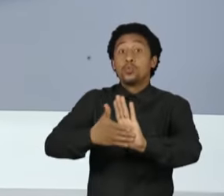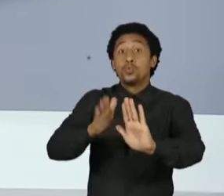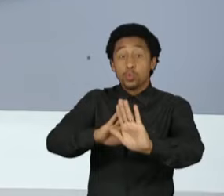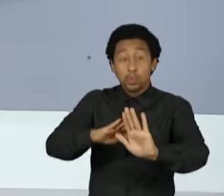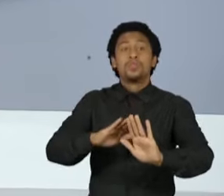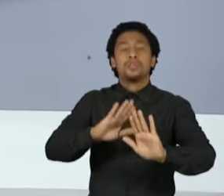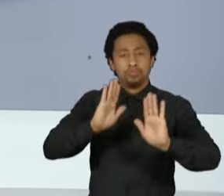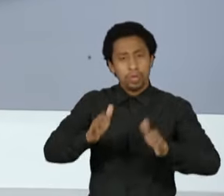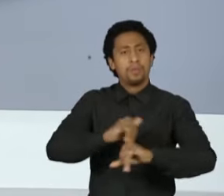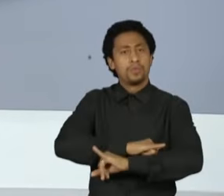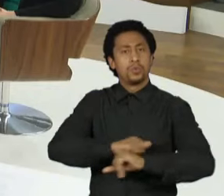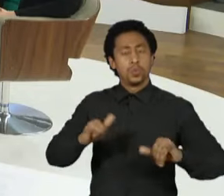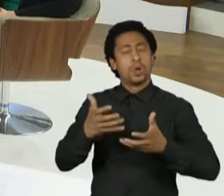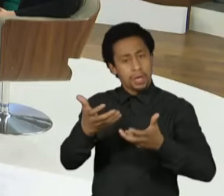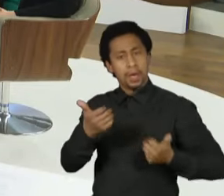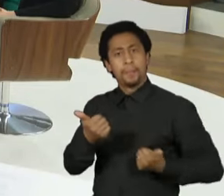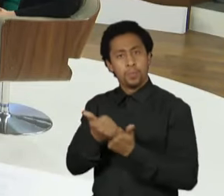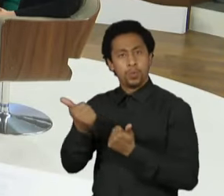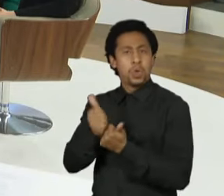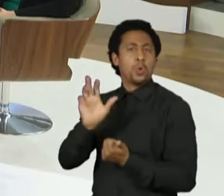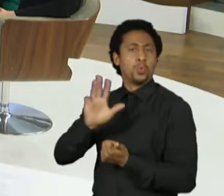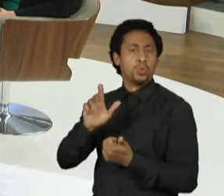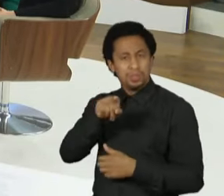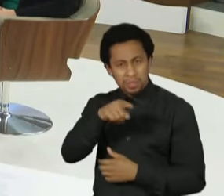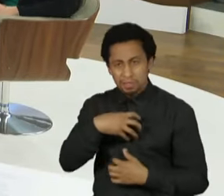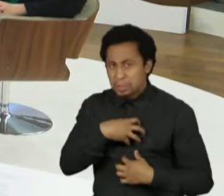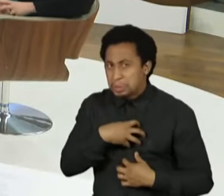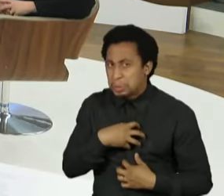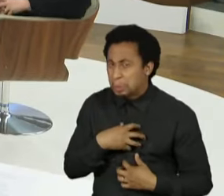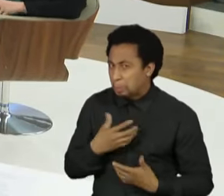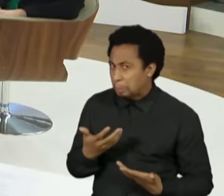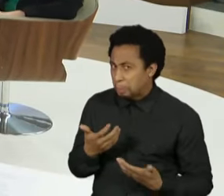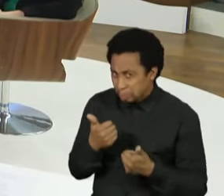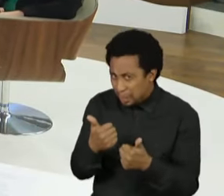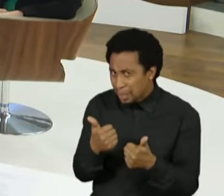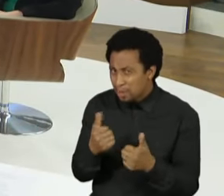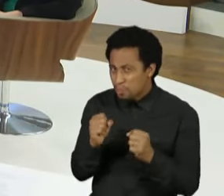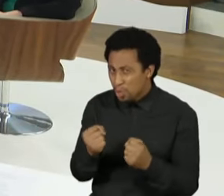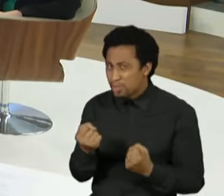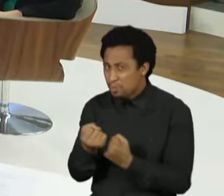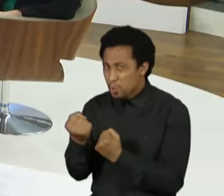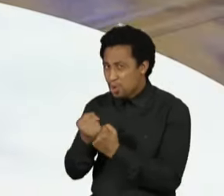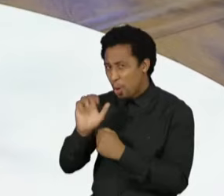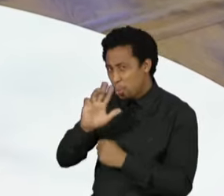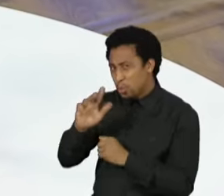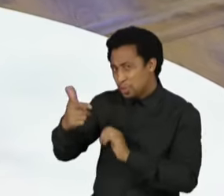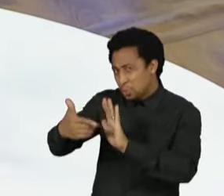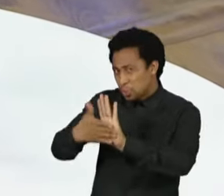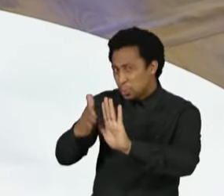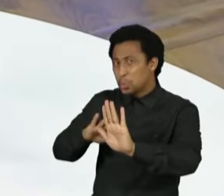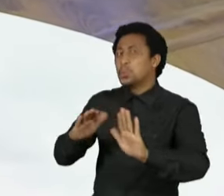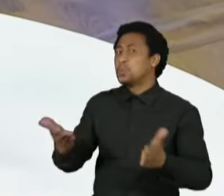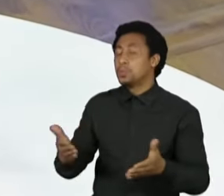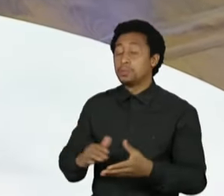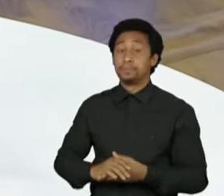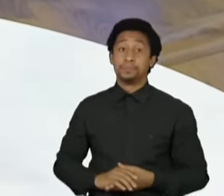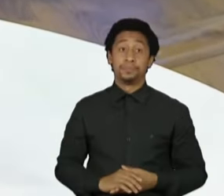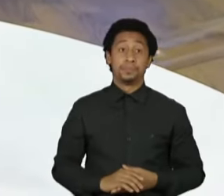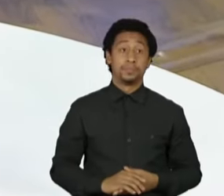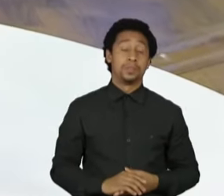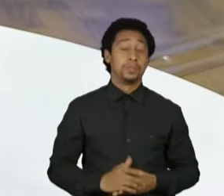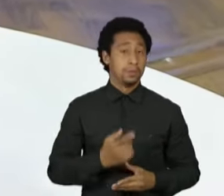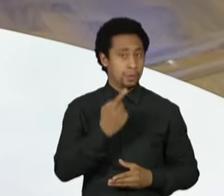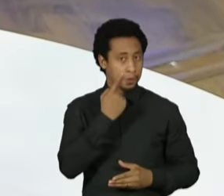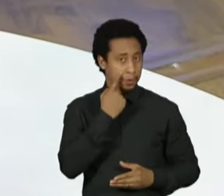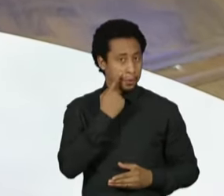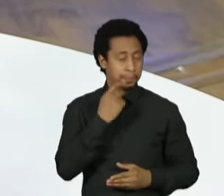turno, a senhora vai sentir a vontade para apoiá-lo também? Olha, Thaís, depois de oito meses que eu agora acabei de me firmar como